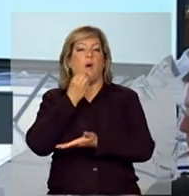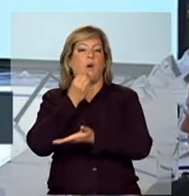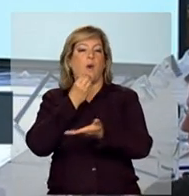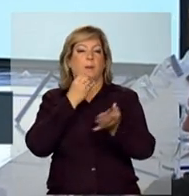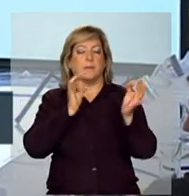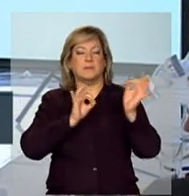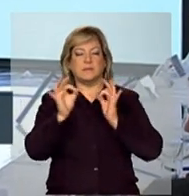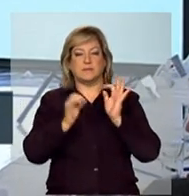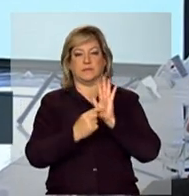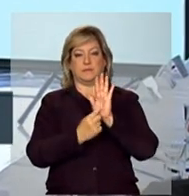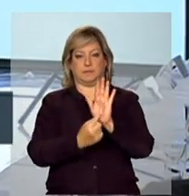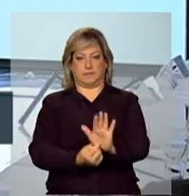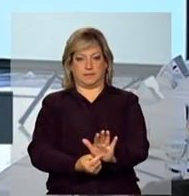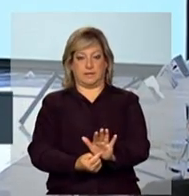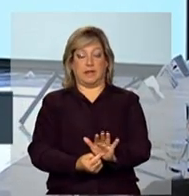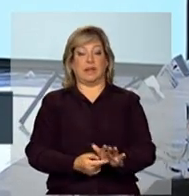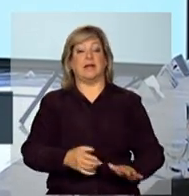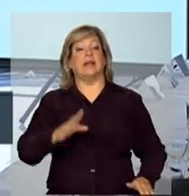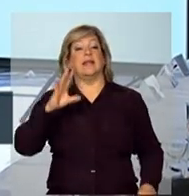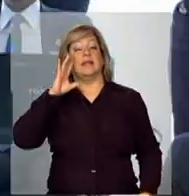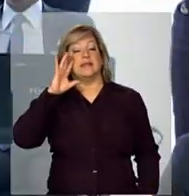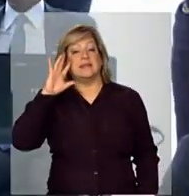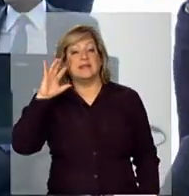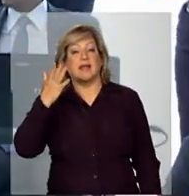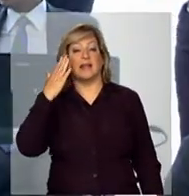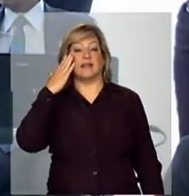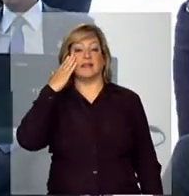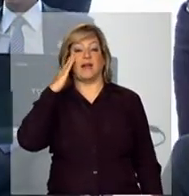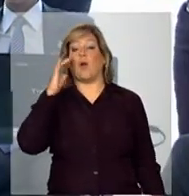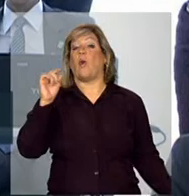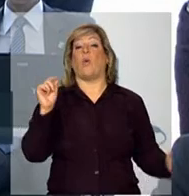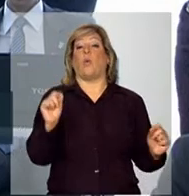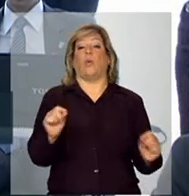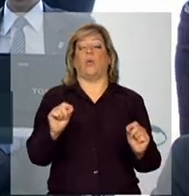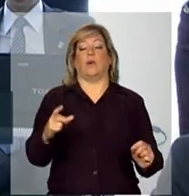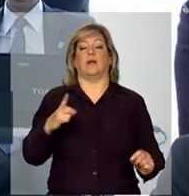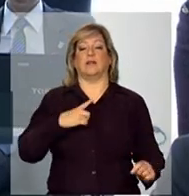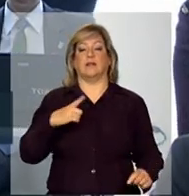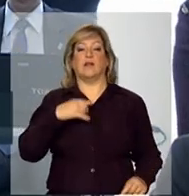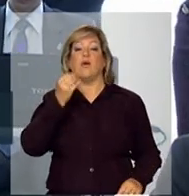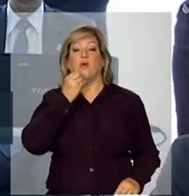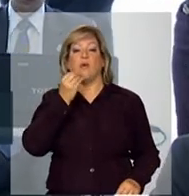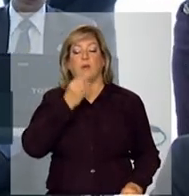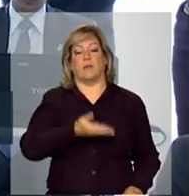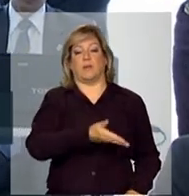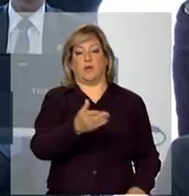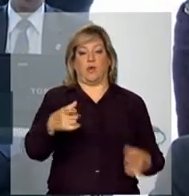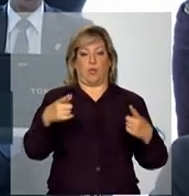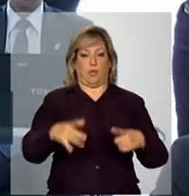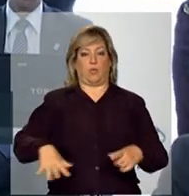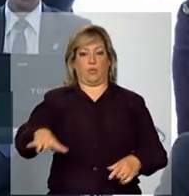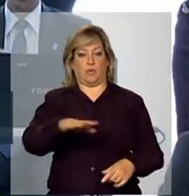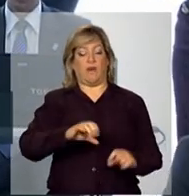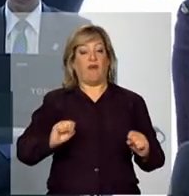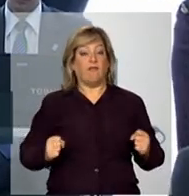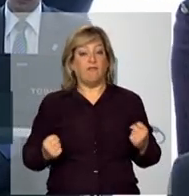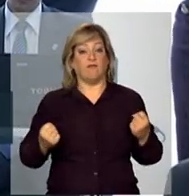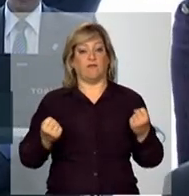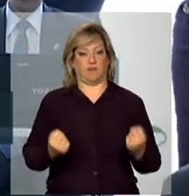oportunidades? É exatamente tentar entender o que existe de oportunidades nessa região para fortalecer a